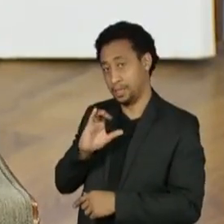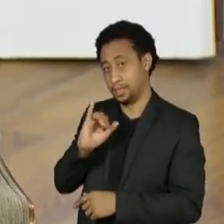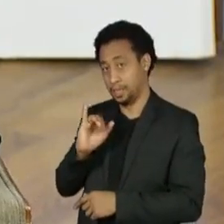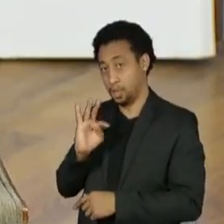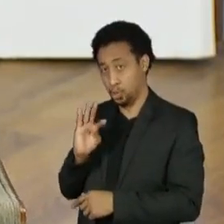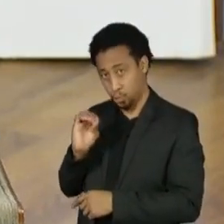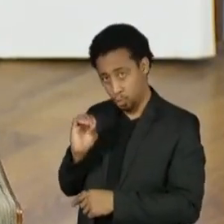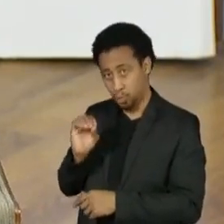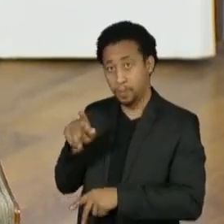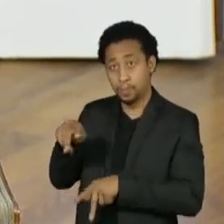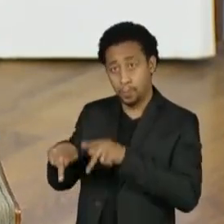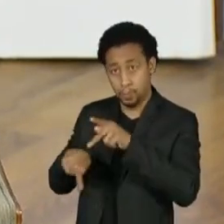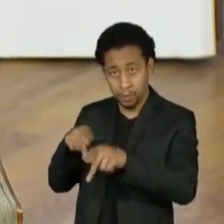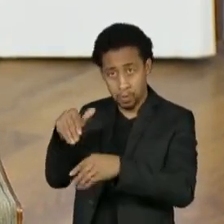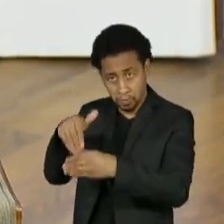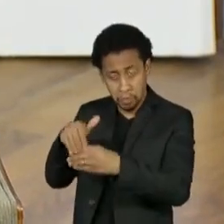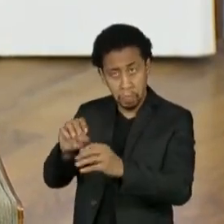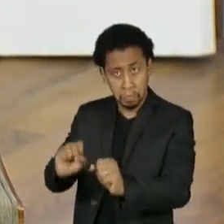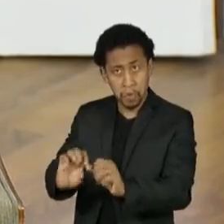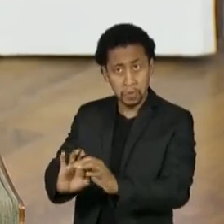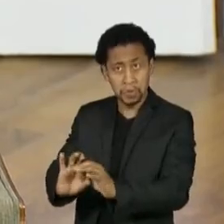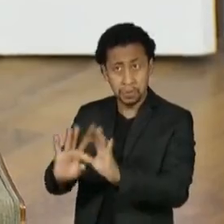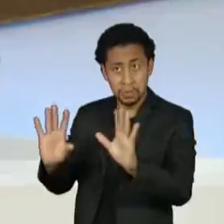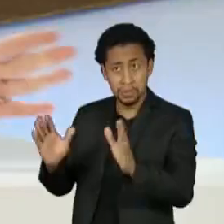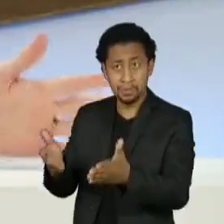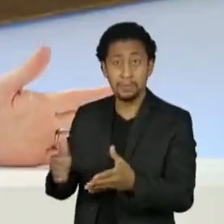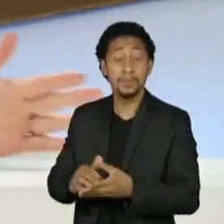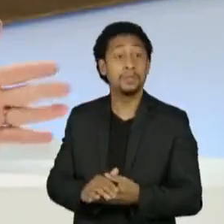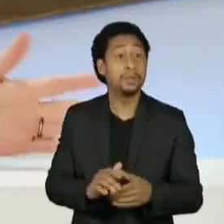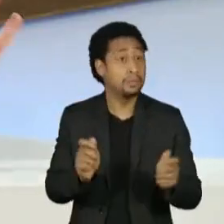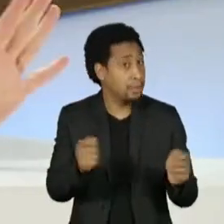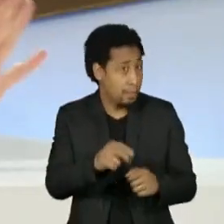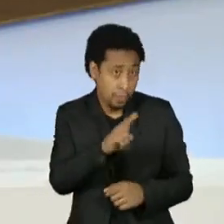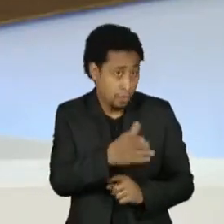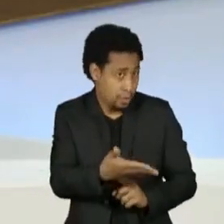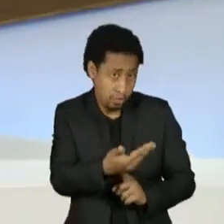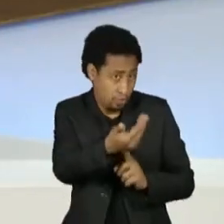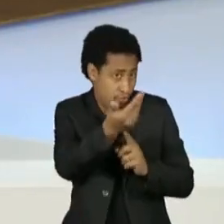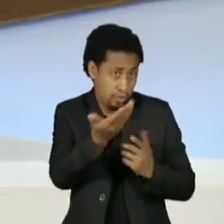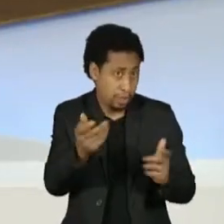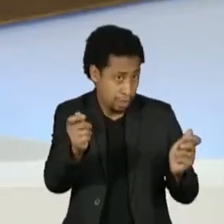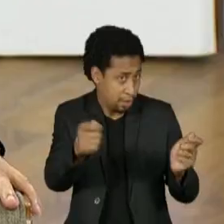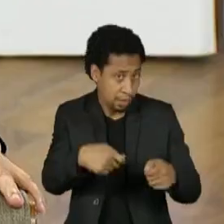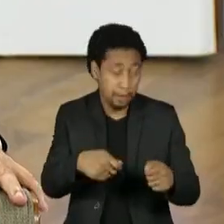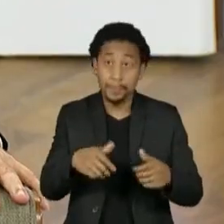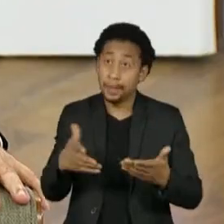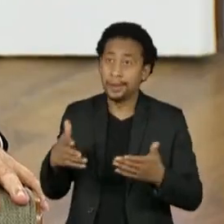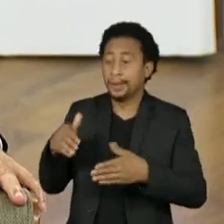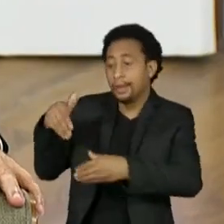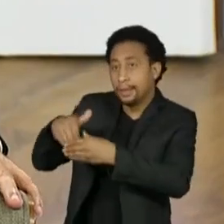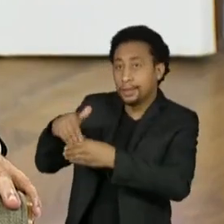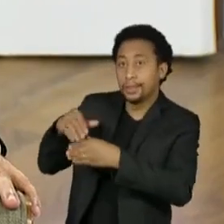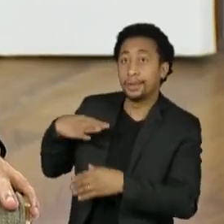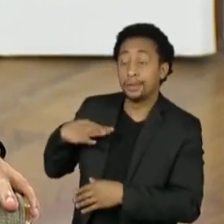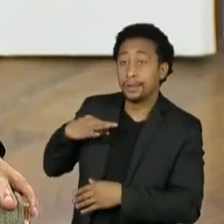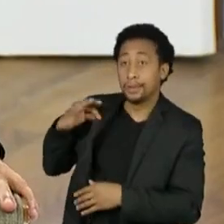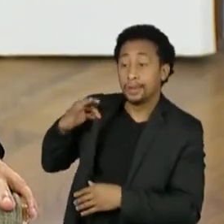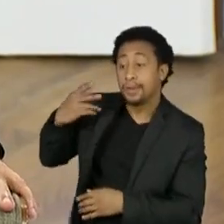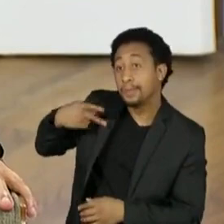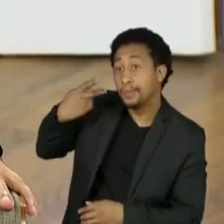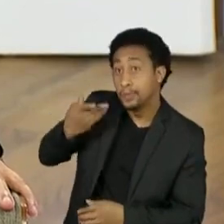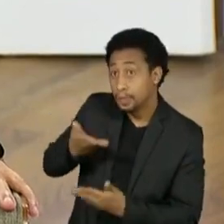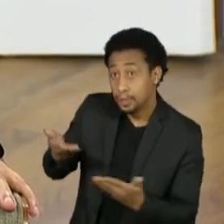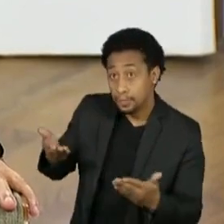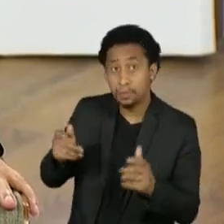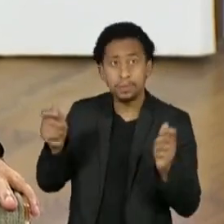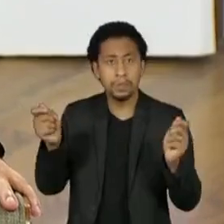O plebiscito precisa ser criado por uma situação... Mas a gente teria toda a tecnologia para usar da mesma forma que se usa na eleição. É igual, é possível usar